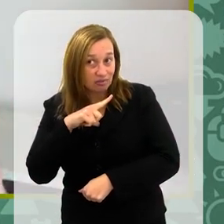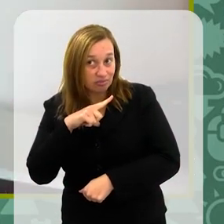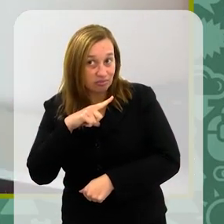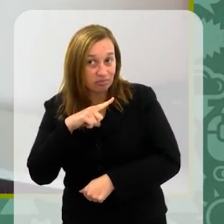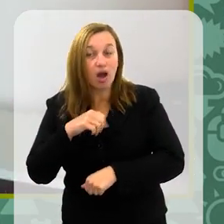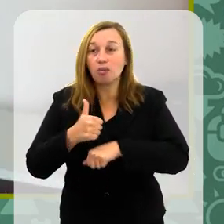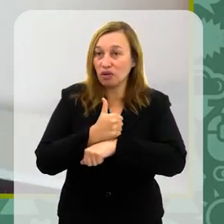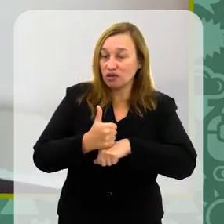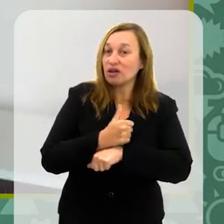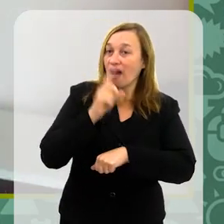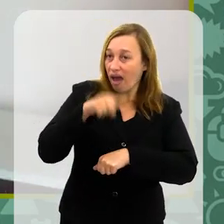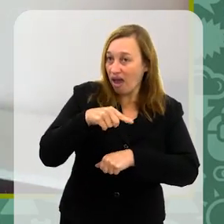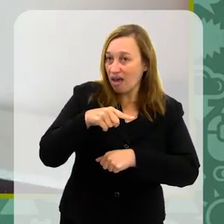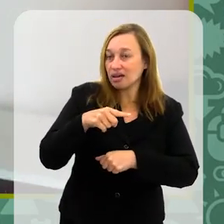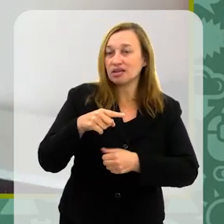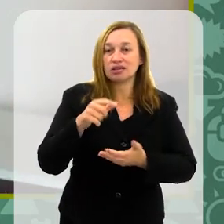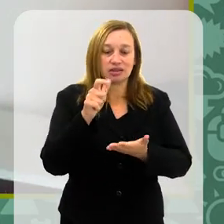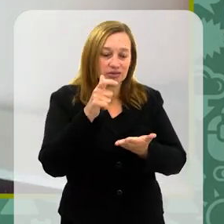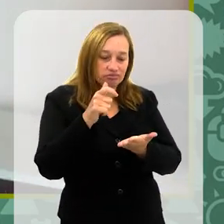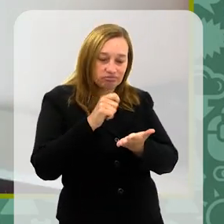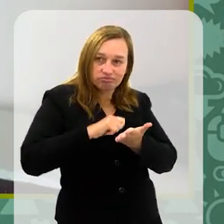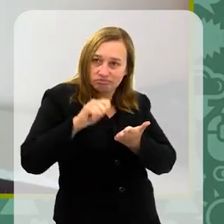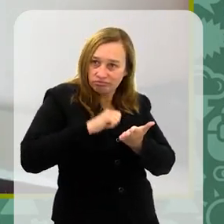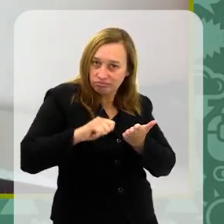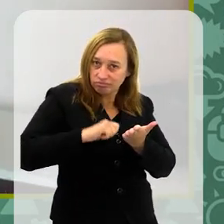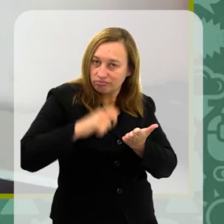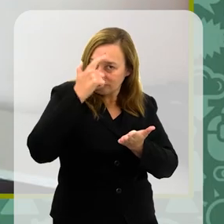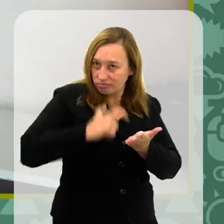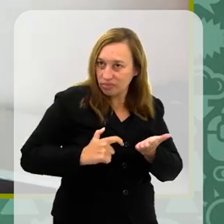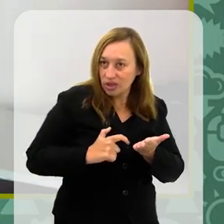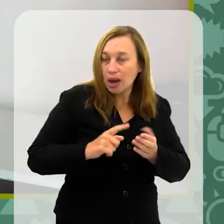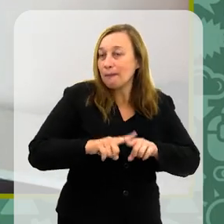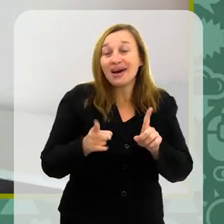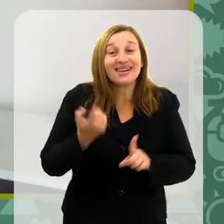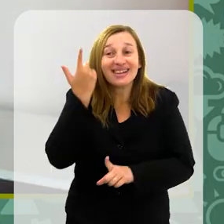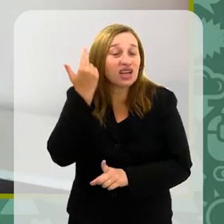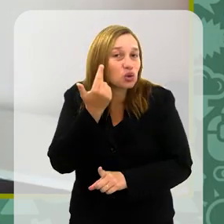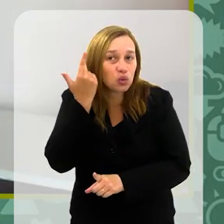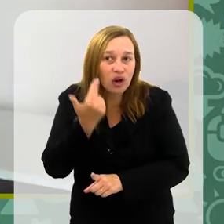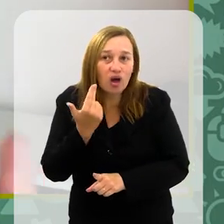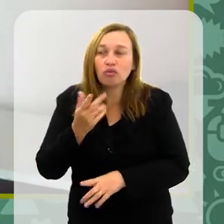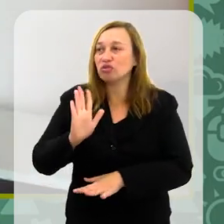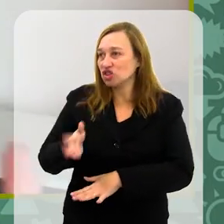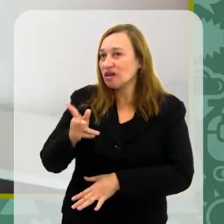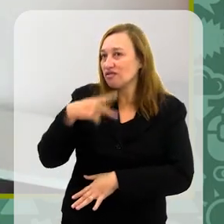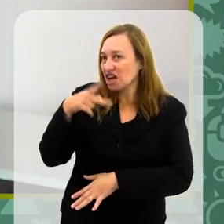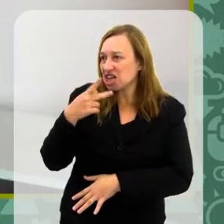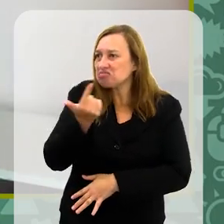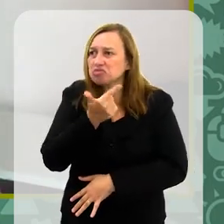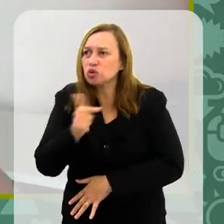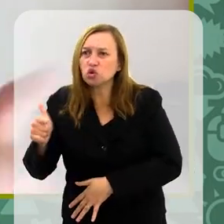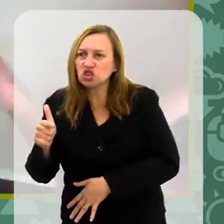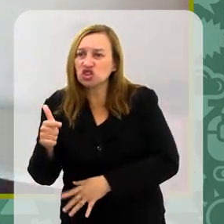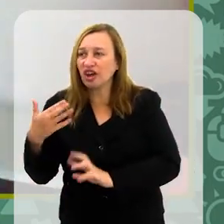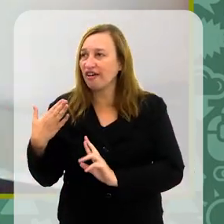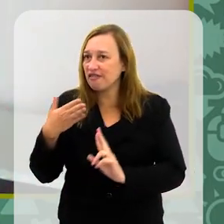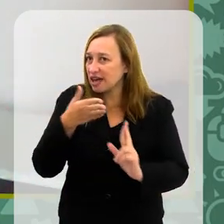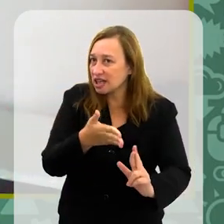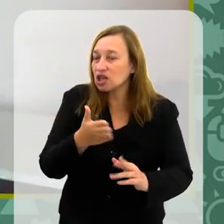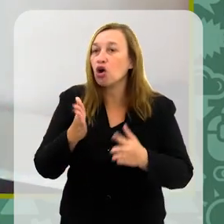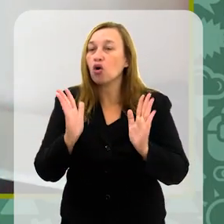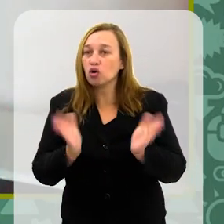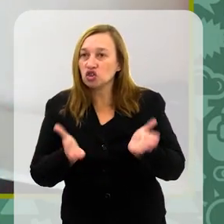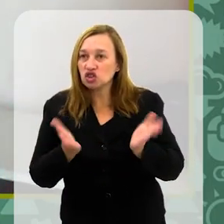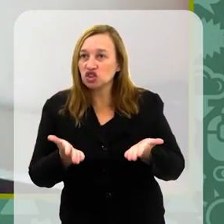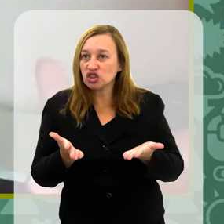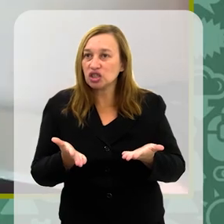sou, a minha profissão é ser escritora. Mas foi uma coisa que veio muito naturalmente, até porque, como eu falei, eu não tinha essas referências.